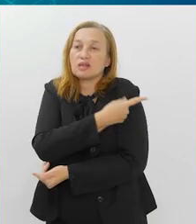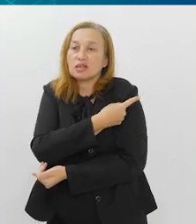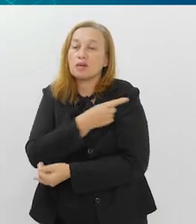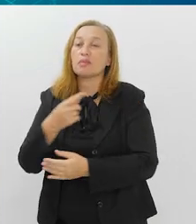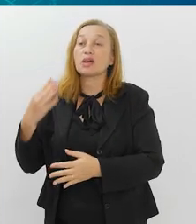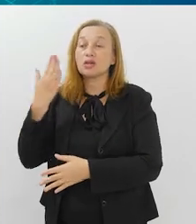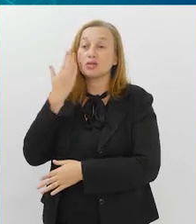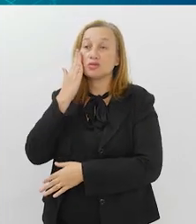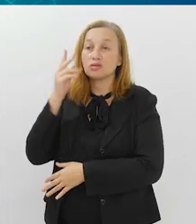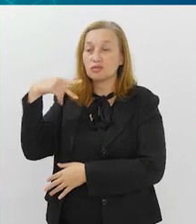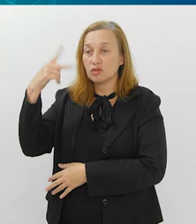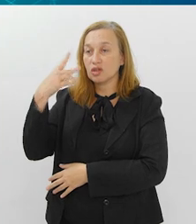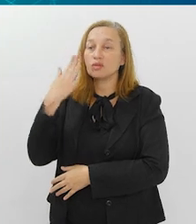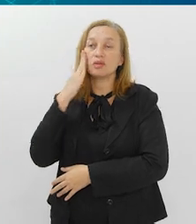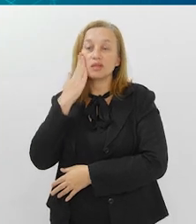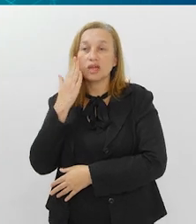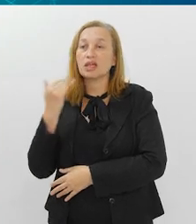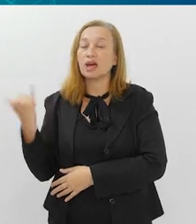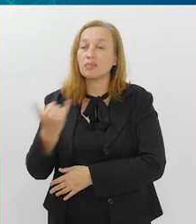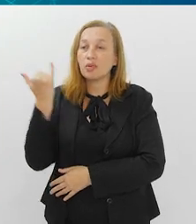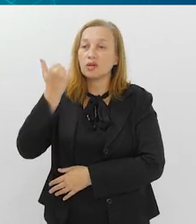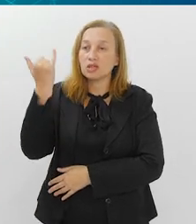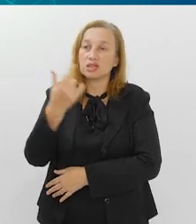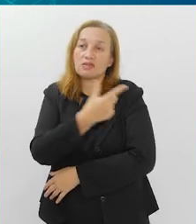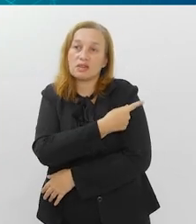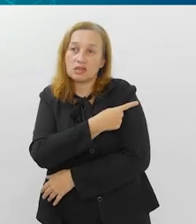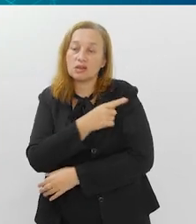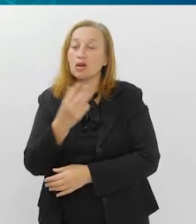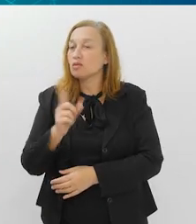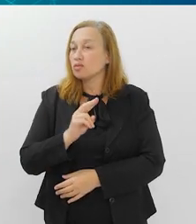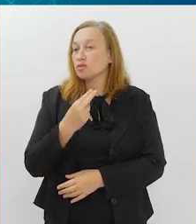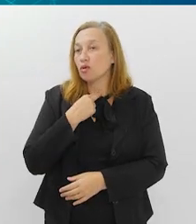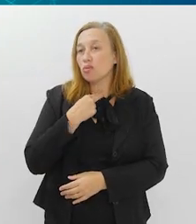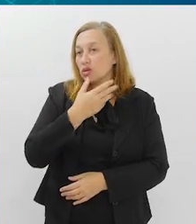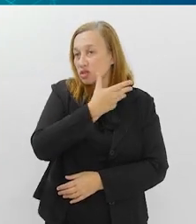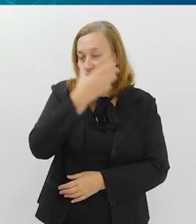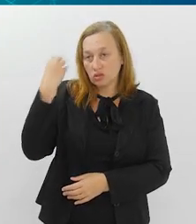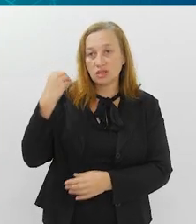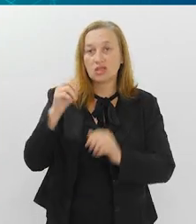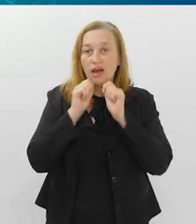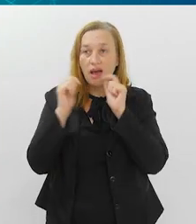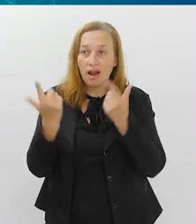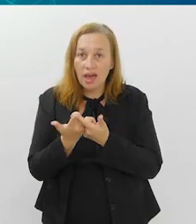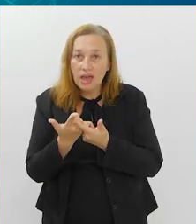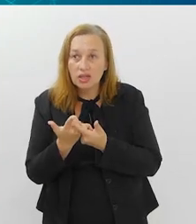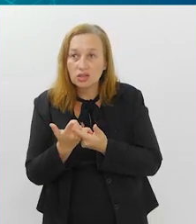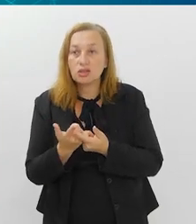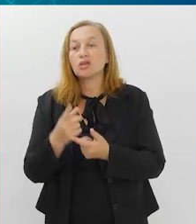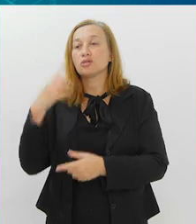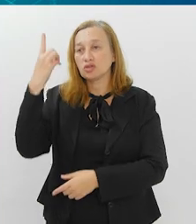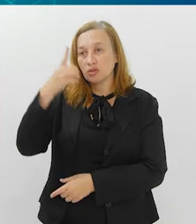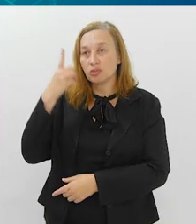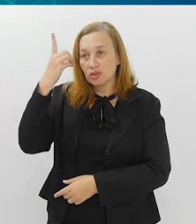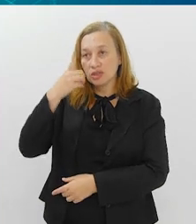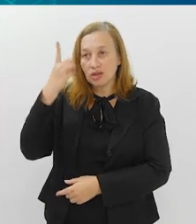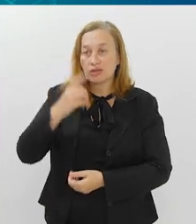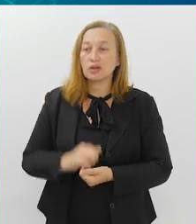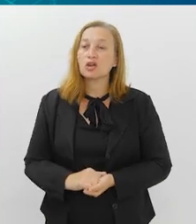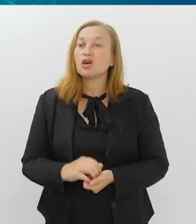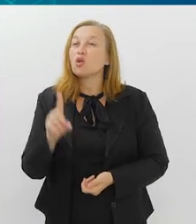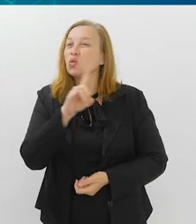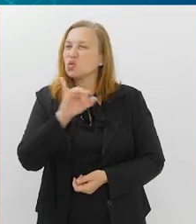gente fez para que os vereadores entendam o benefício da vacinação, isso pode ser extensivo, alerte, com os deputados.